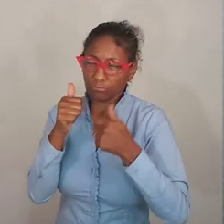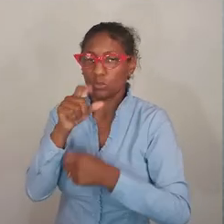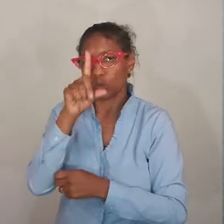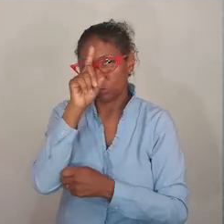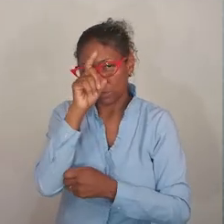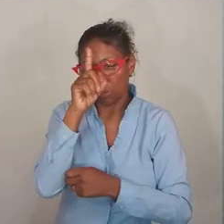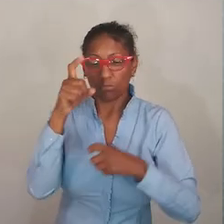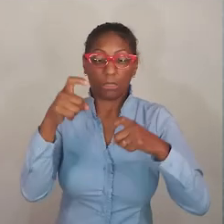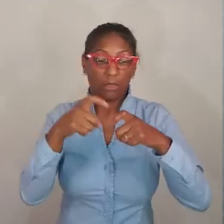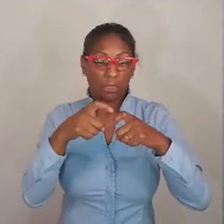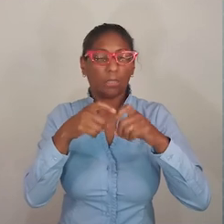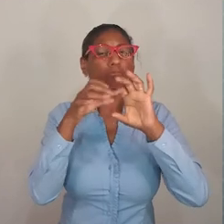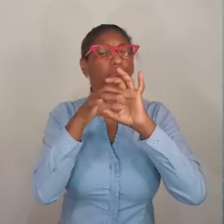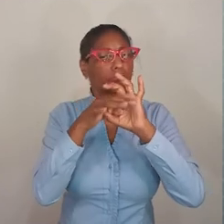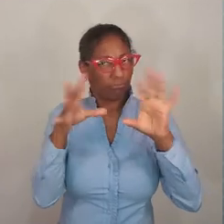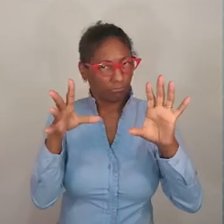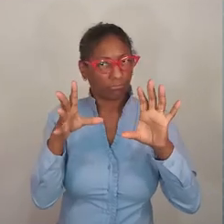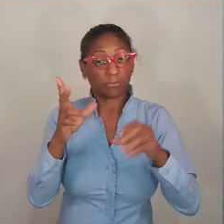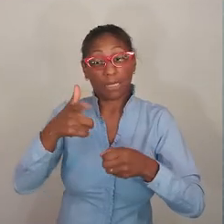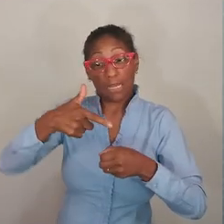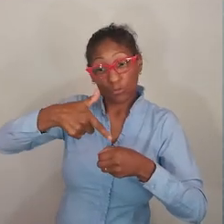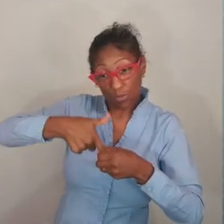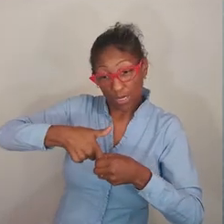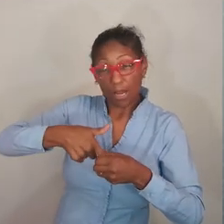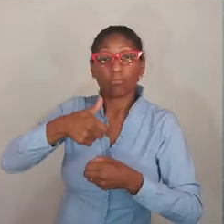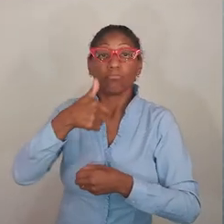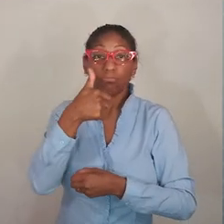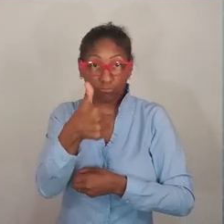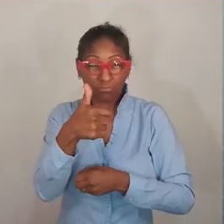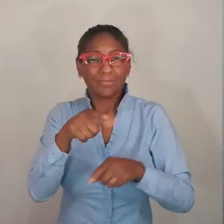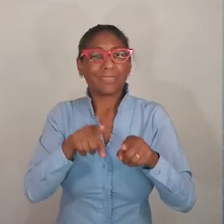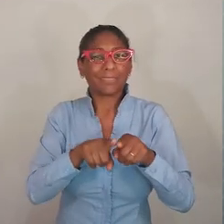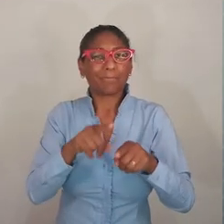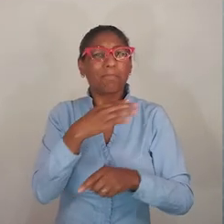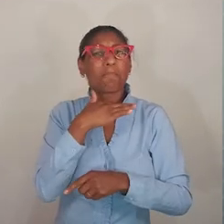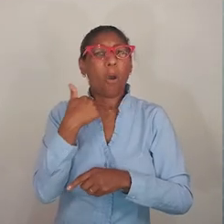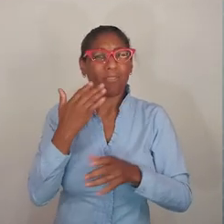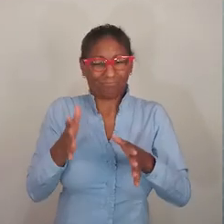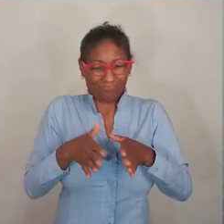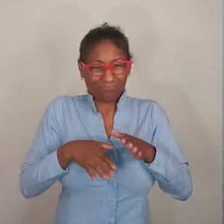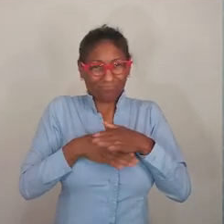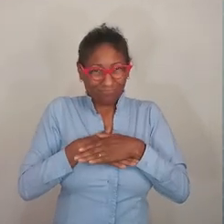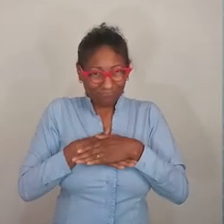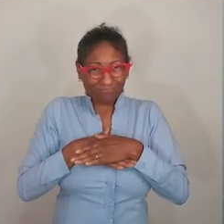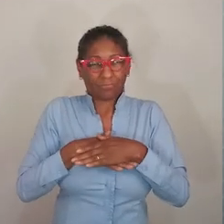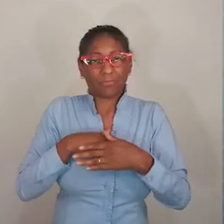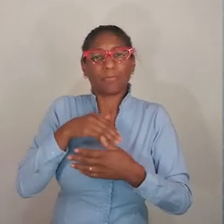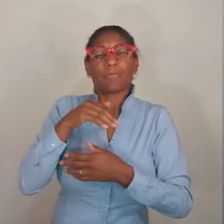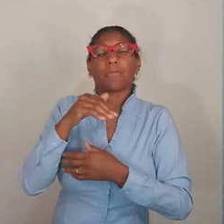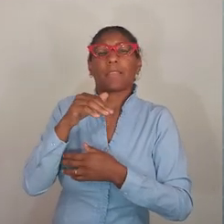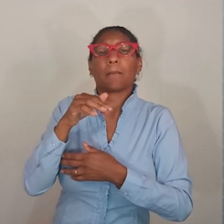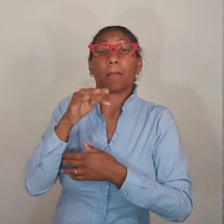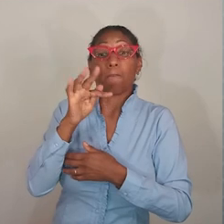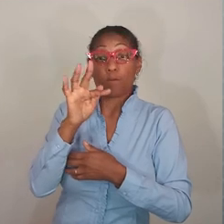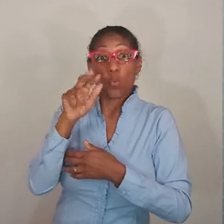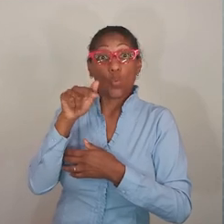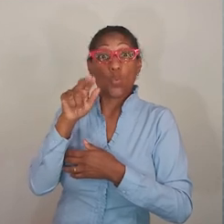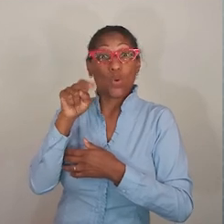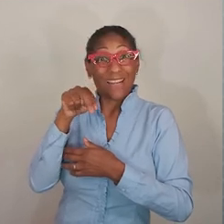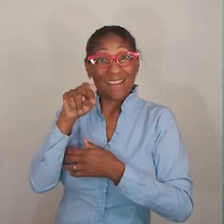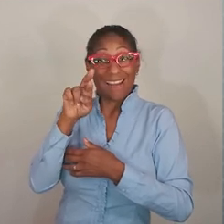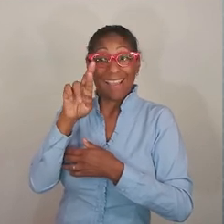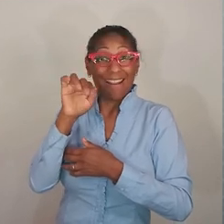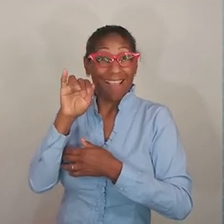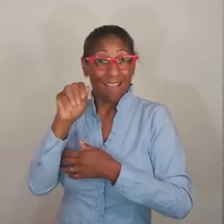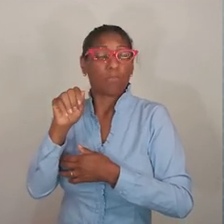farmácias, hospitais e clínicas médicas, postos de combustíveis, serviços funerários, agropecuários e veterinários,